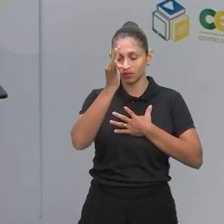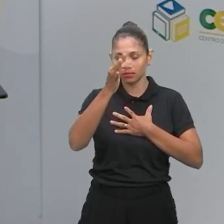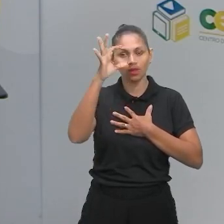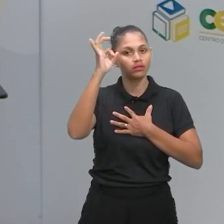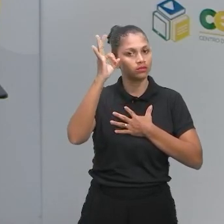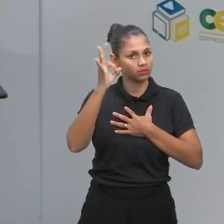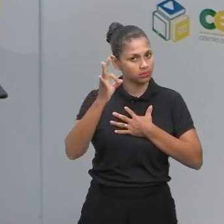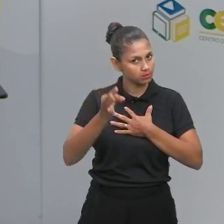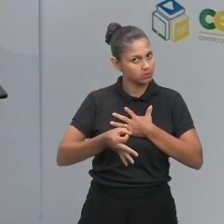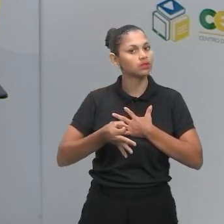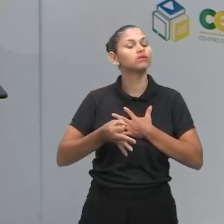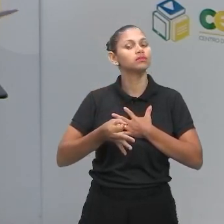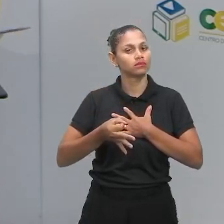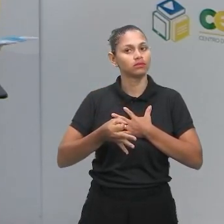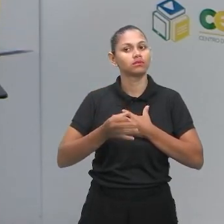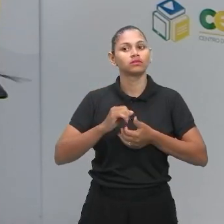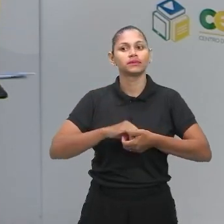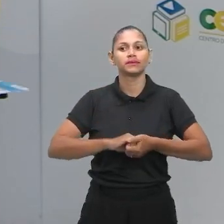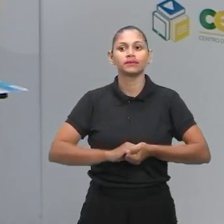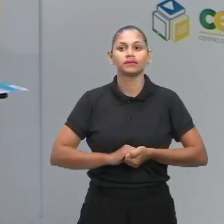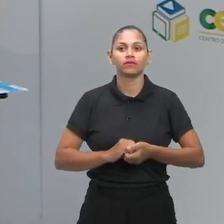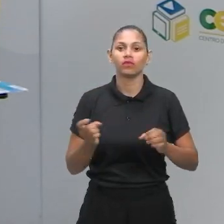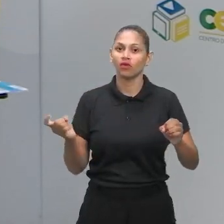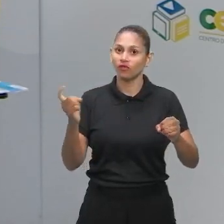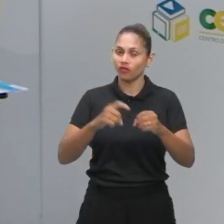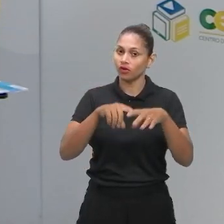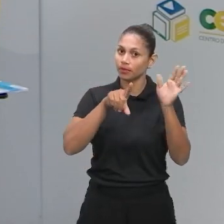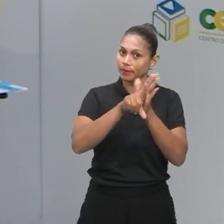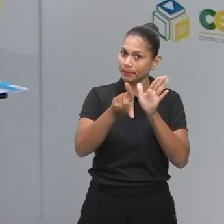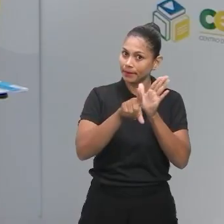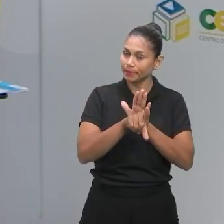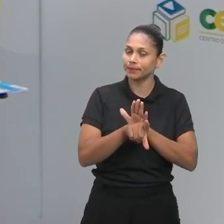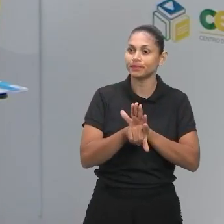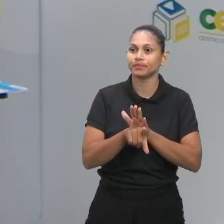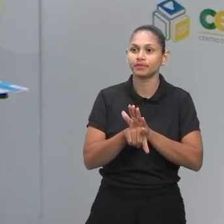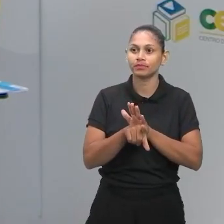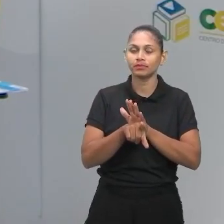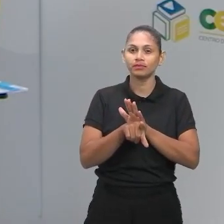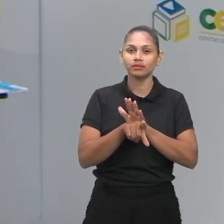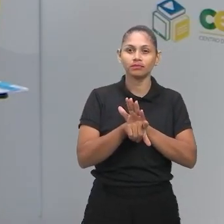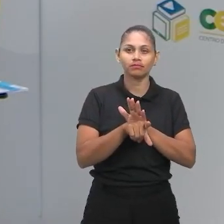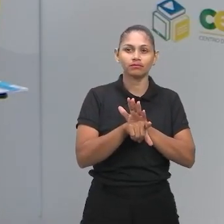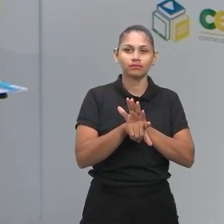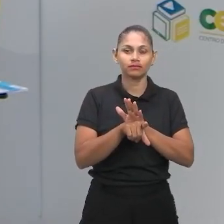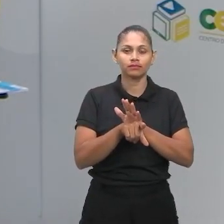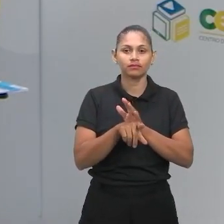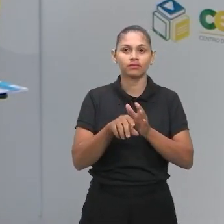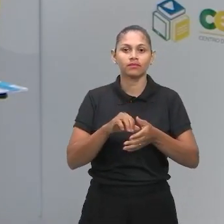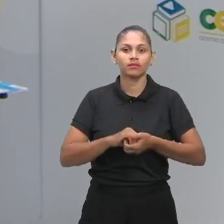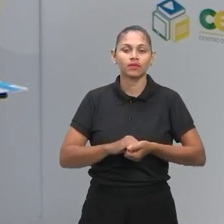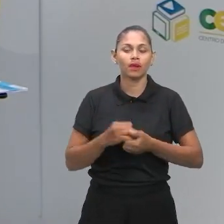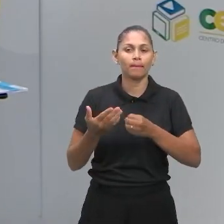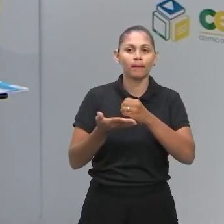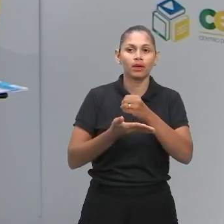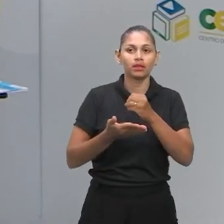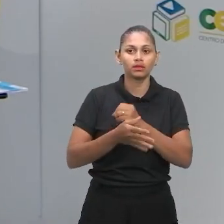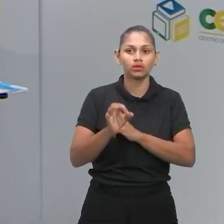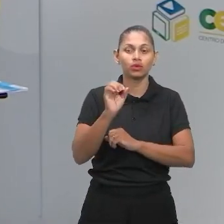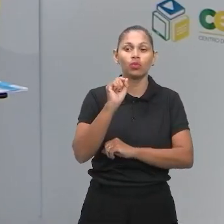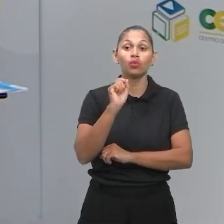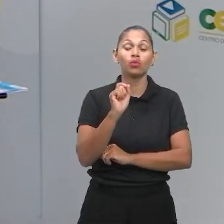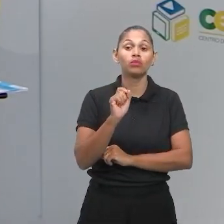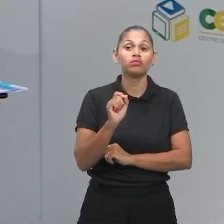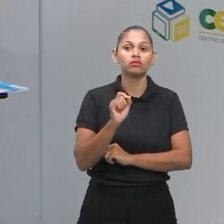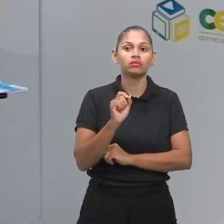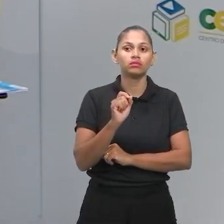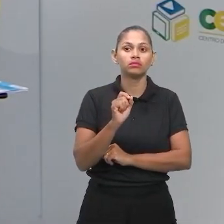respira e volta para a questão. Vamos lá. Voltando para a questão, vou tomar aqui como referência o quê? A gente vai observar,